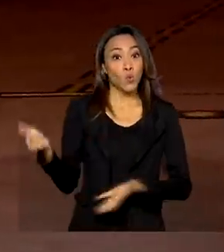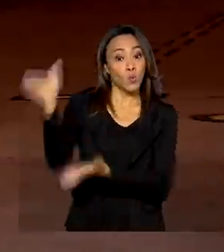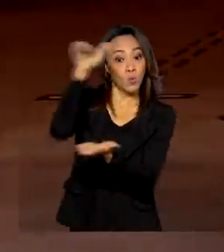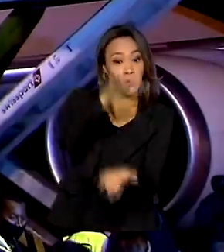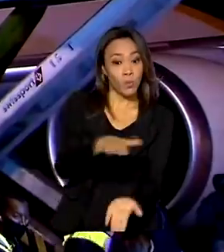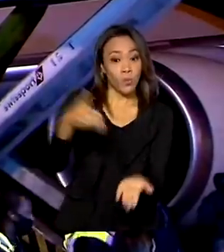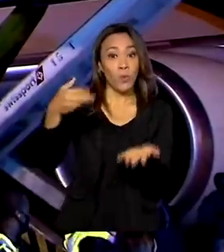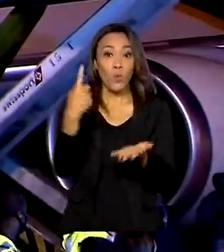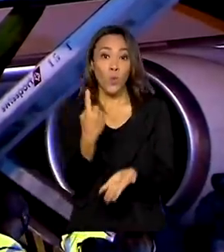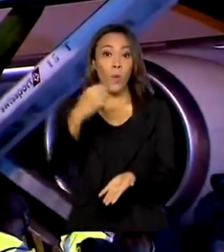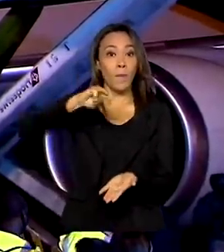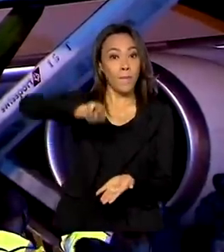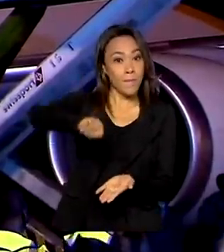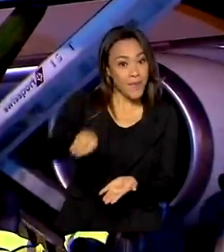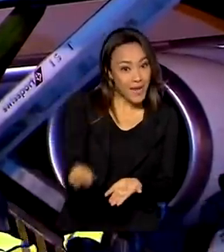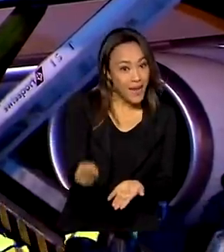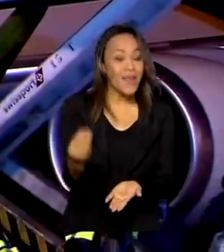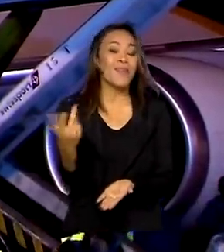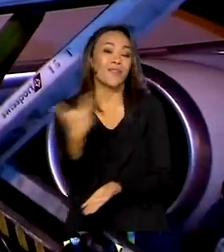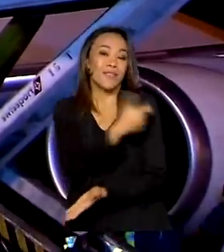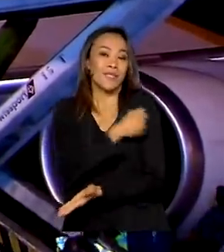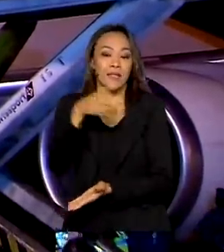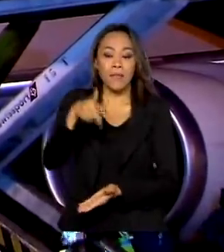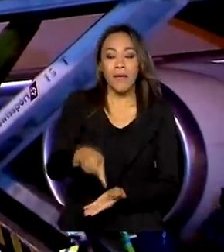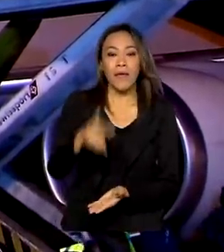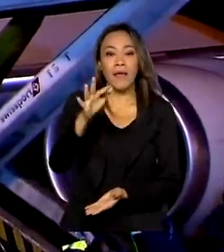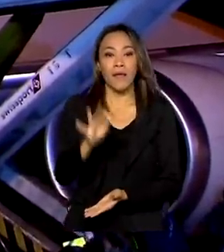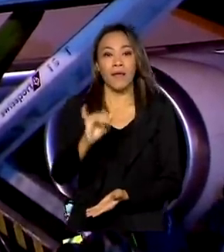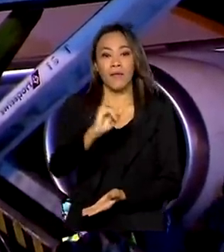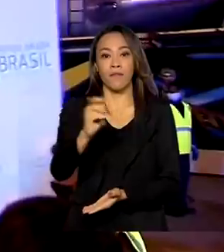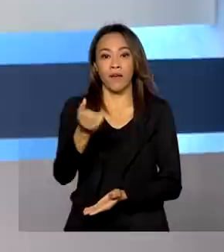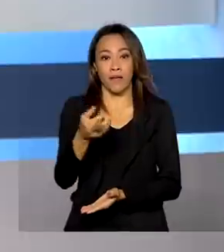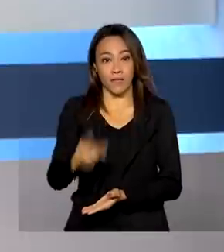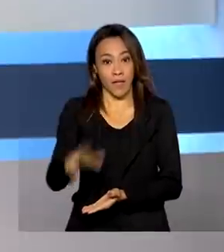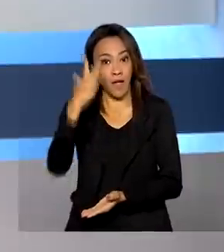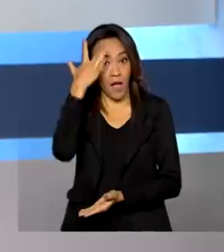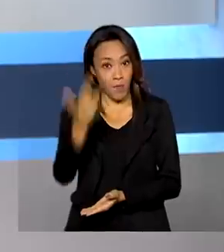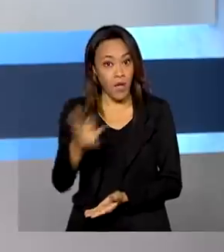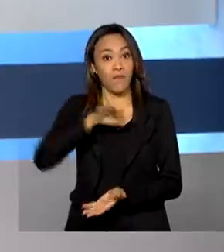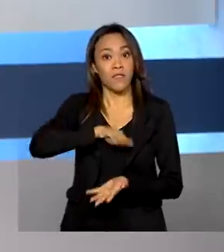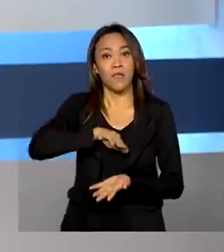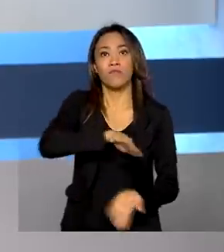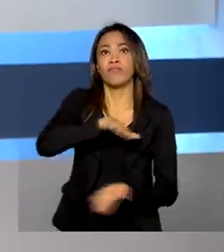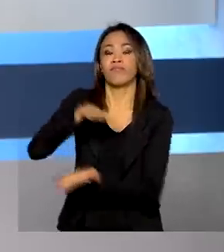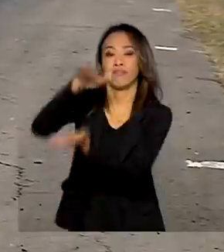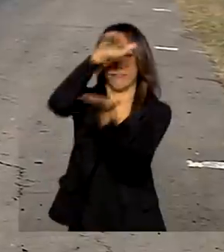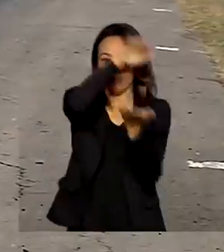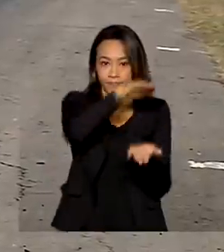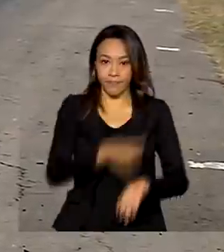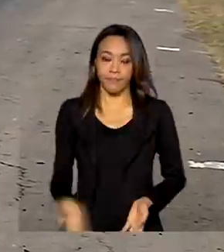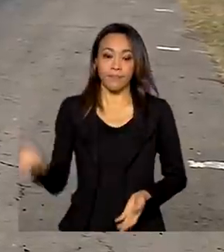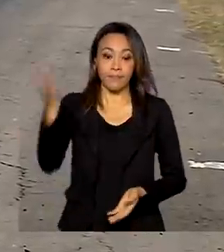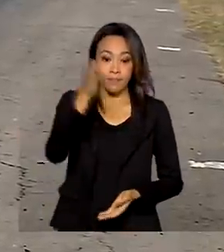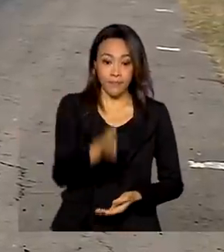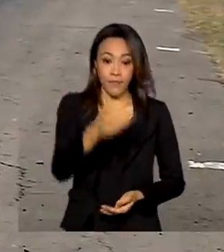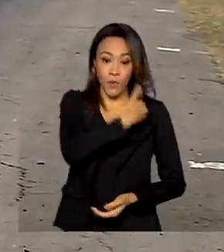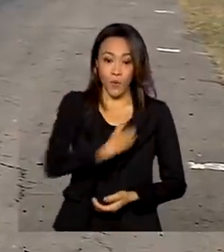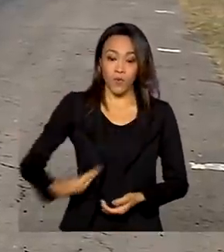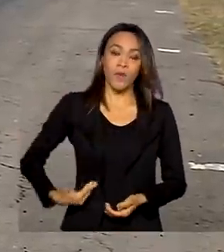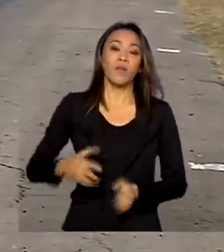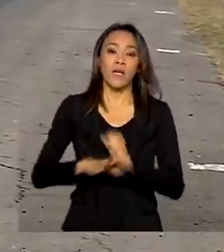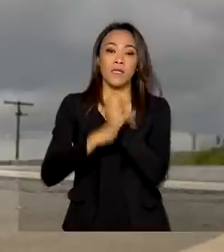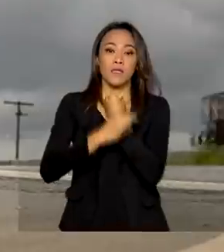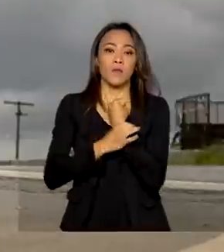vacinas da Pfizer. Até amanhã, as doses começam a ser distribuídas. E ainda, o governo garante mais de um